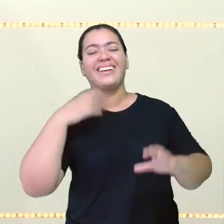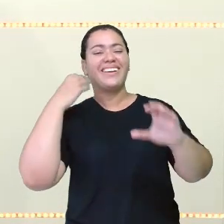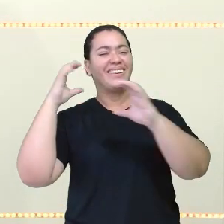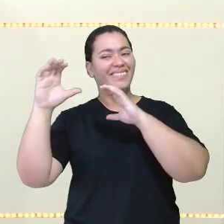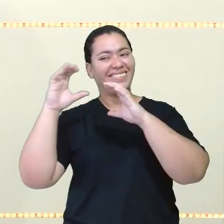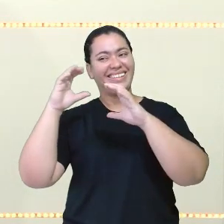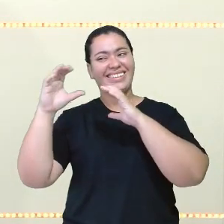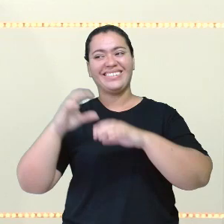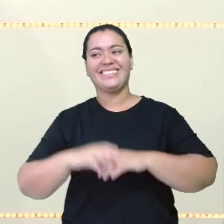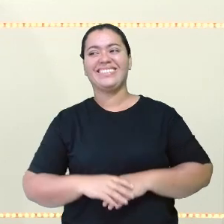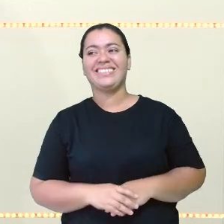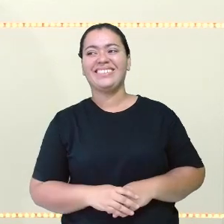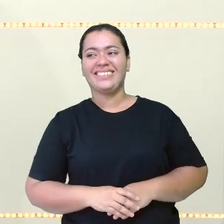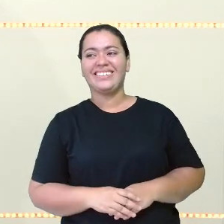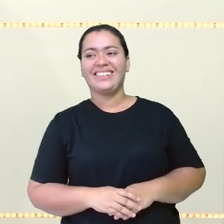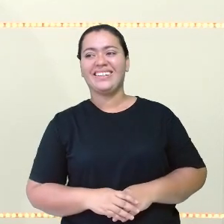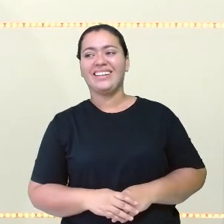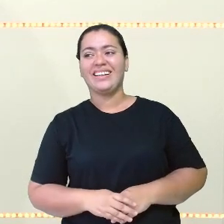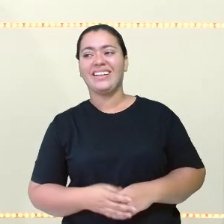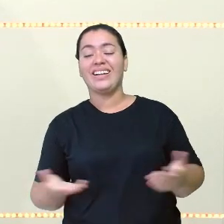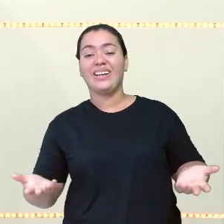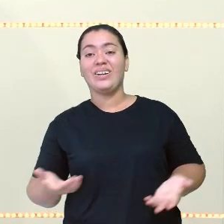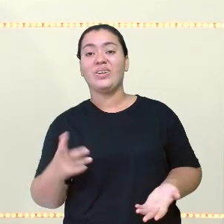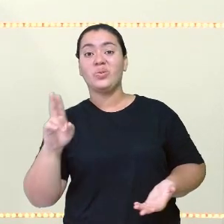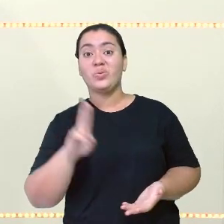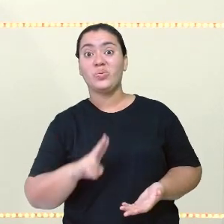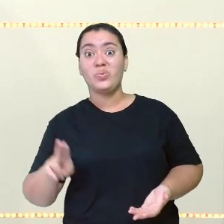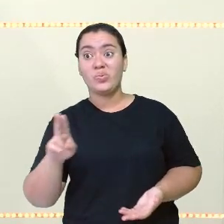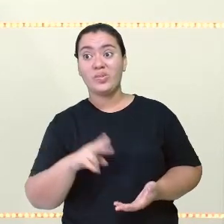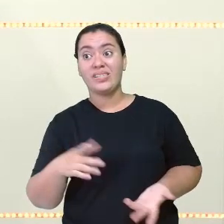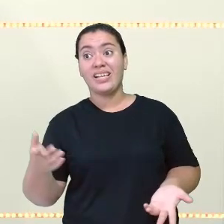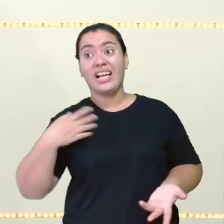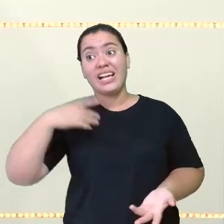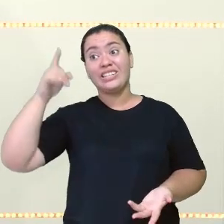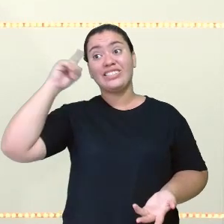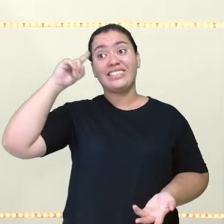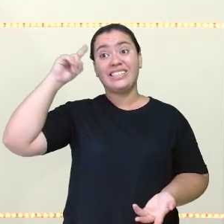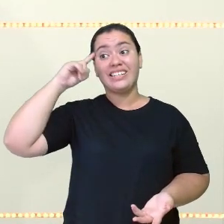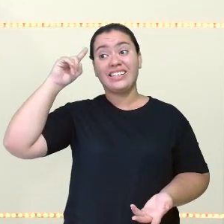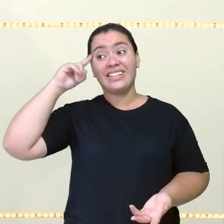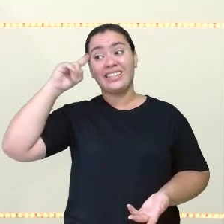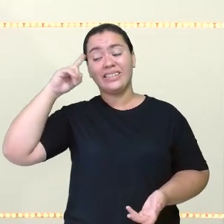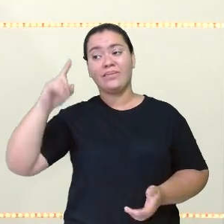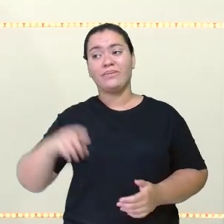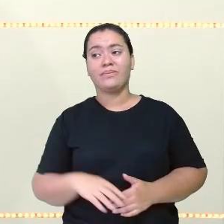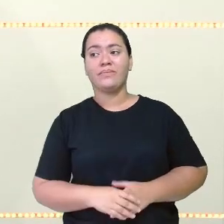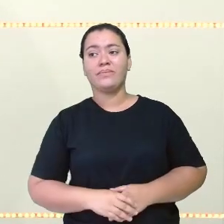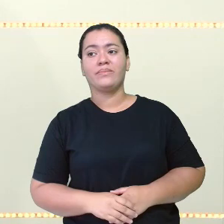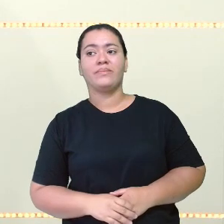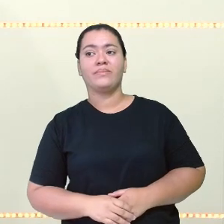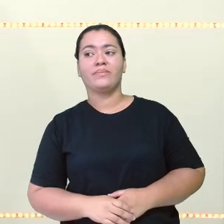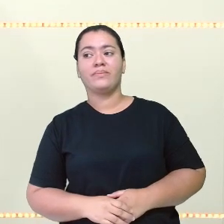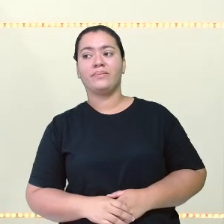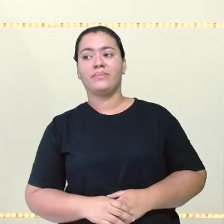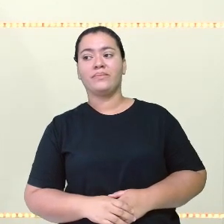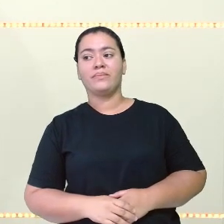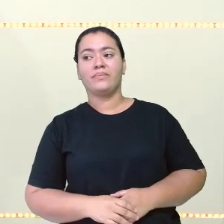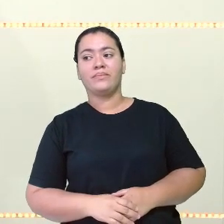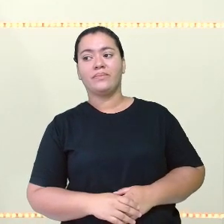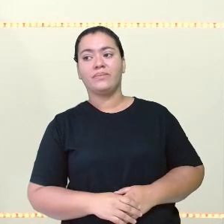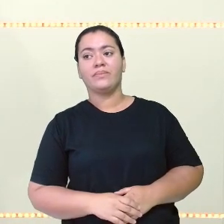que a gente utiliza no nosso cotidiano, tá? Vamos ver.